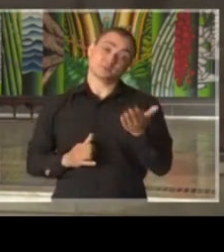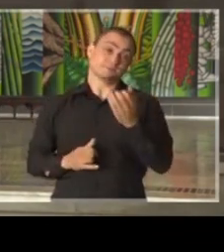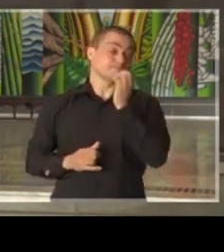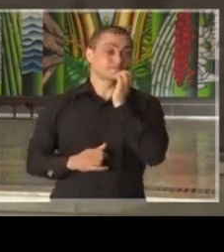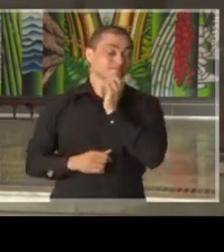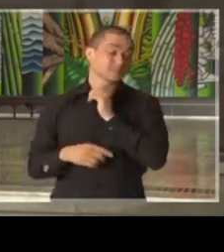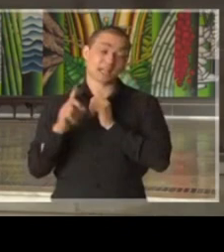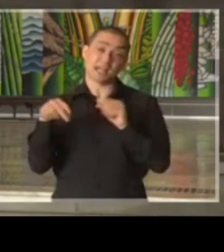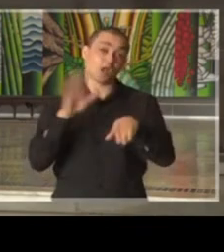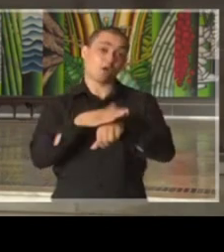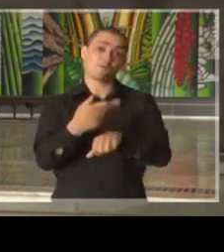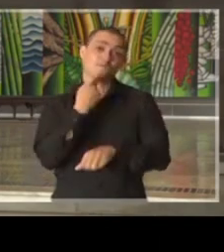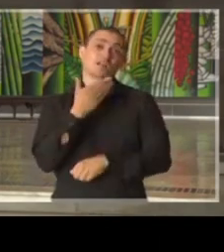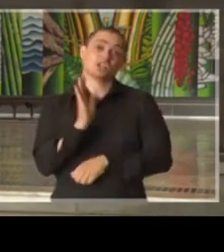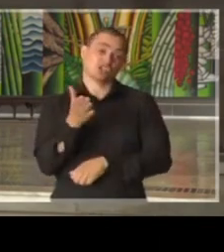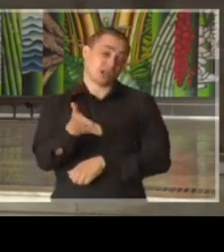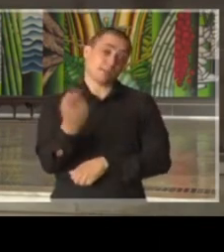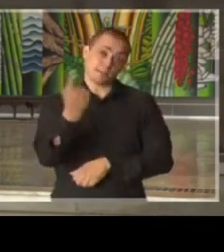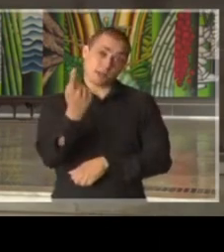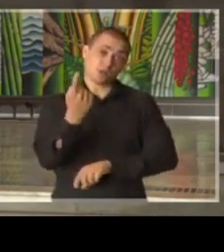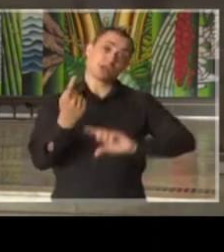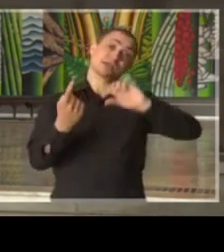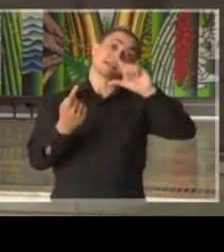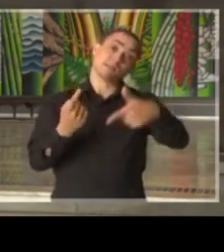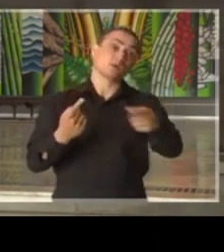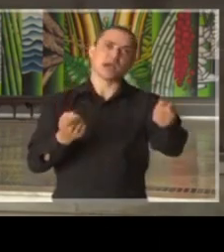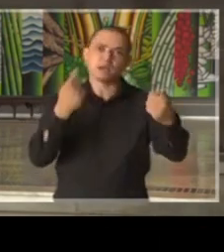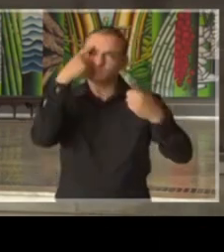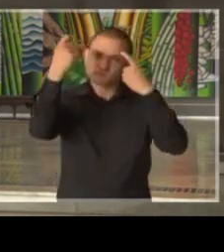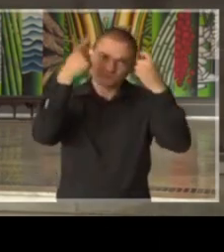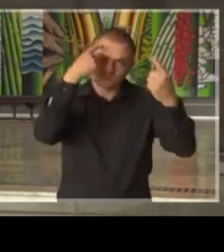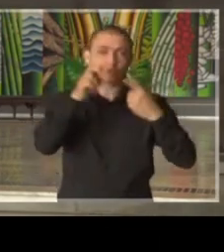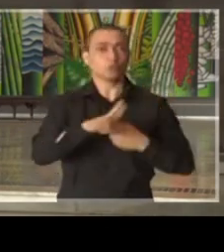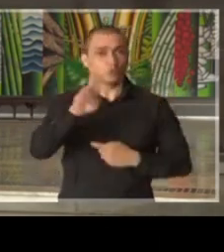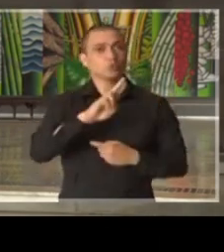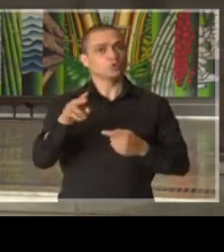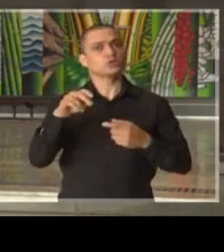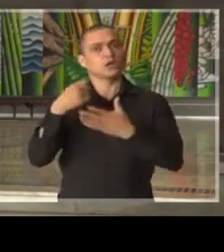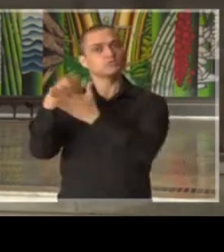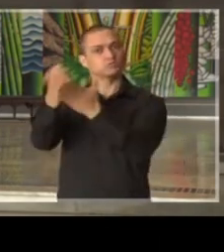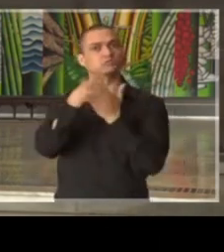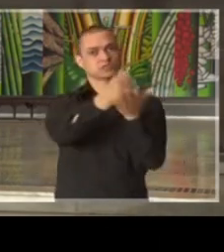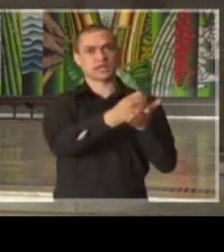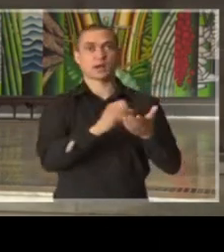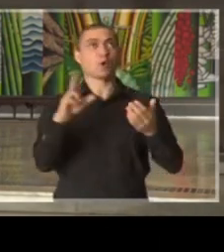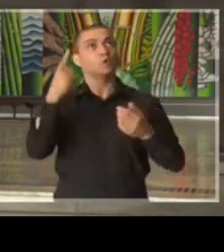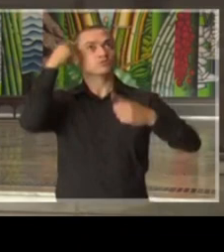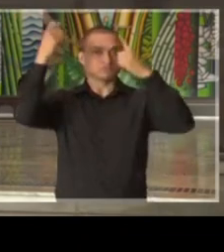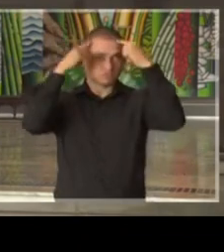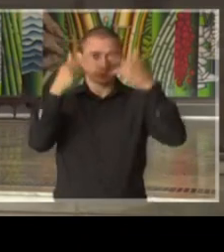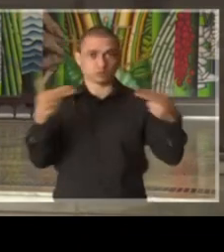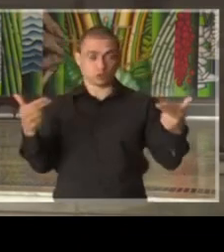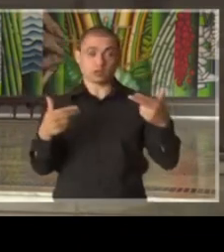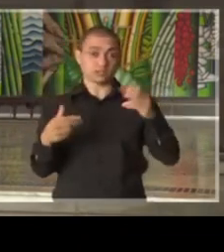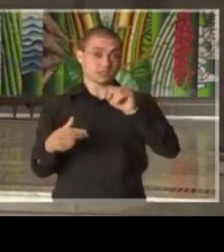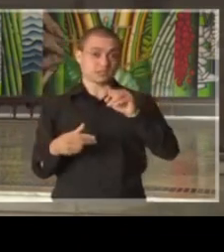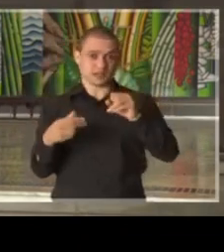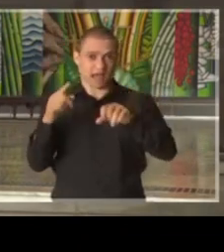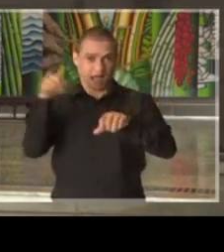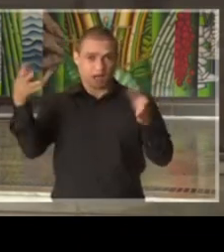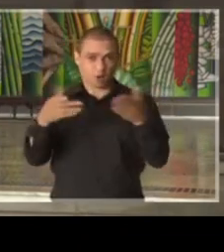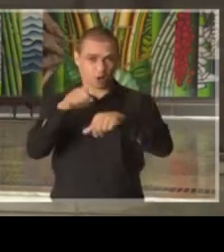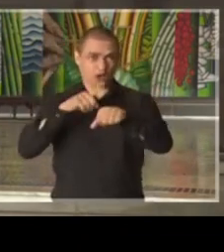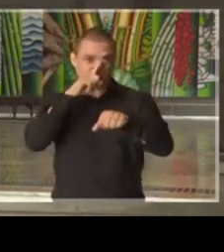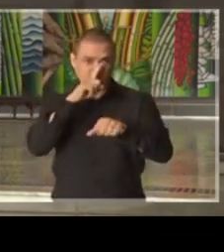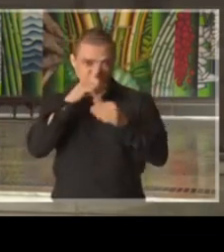primeiro, são essas que nós já anunciamos. depois sejam criativos, utilizem a criatividade enquanto perdurar a crise